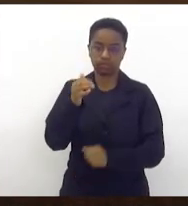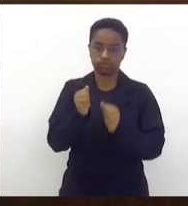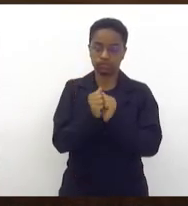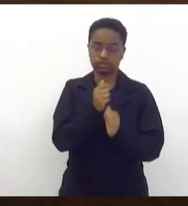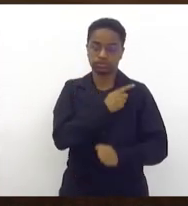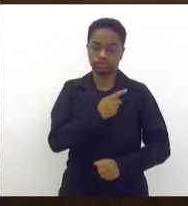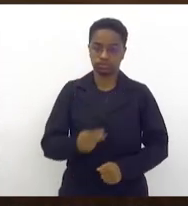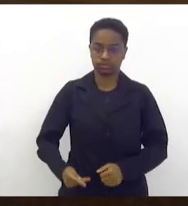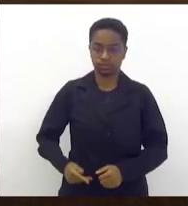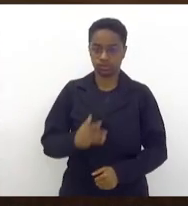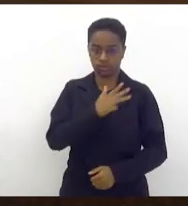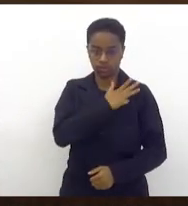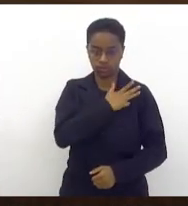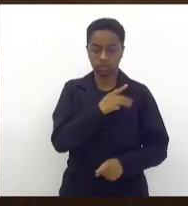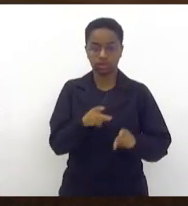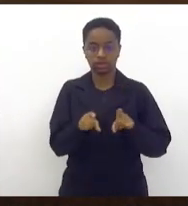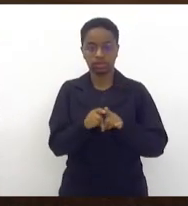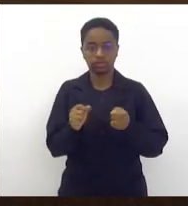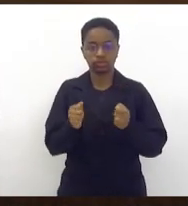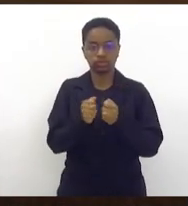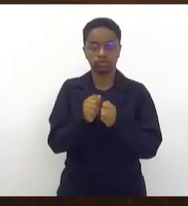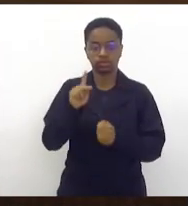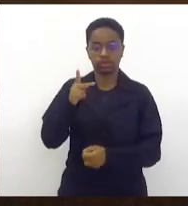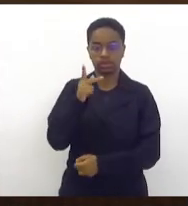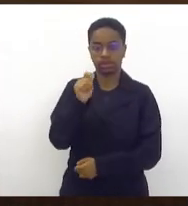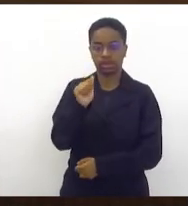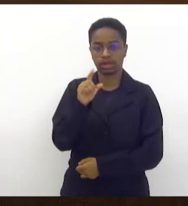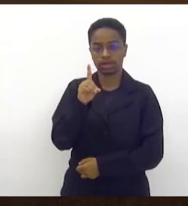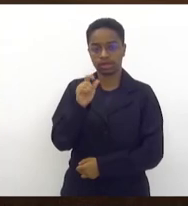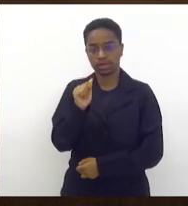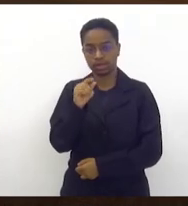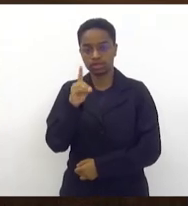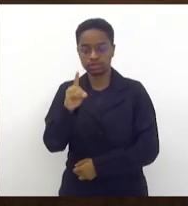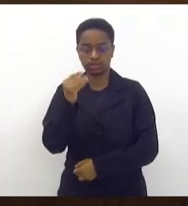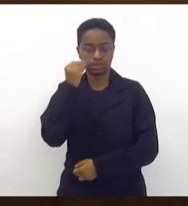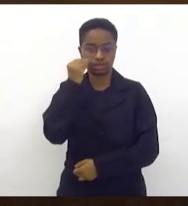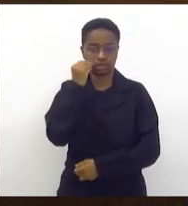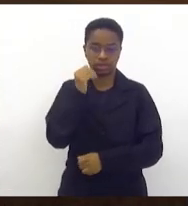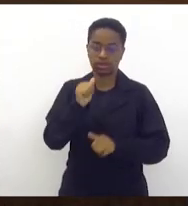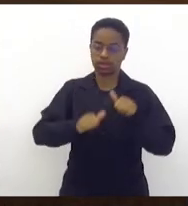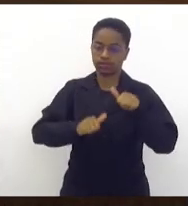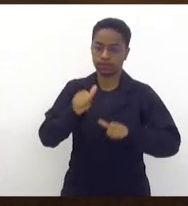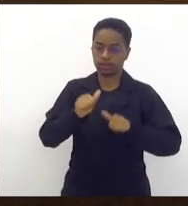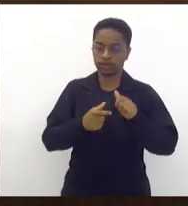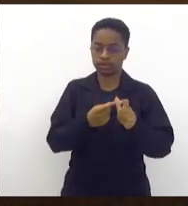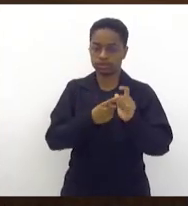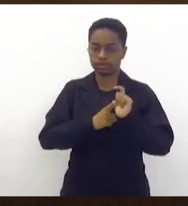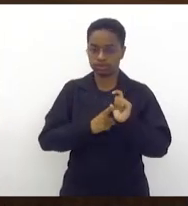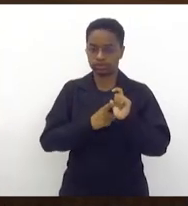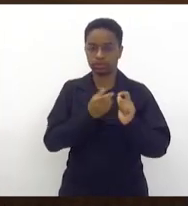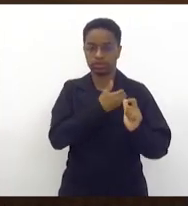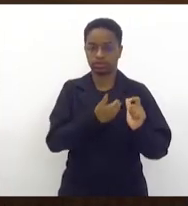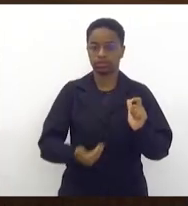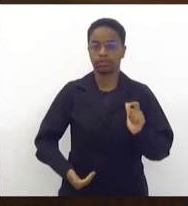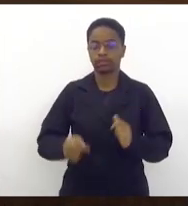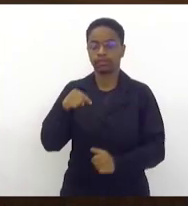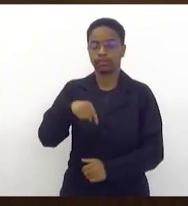Lula e, com isso, com o ministro Haddad e fazer a revisão da dívida pública do Estado do Rio de Janeiro. Eu quero